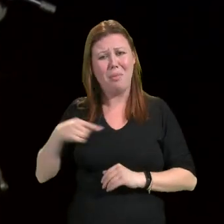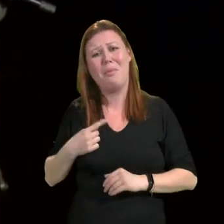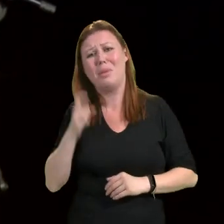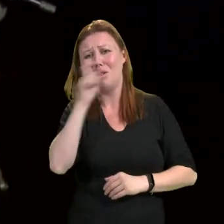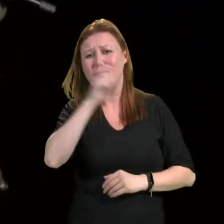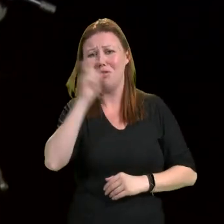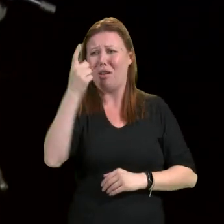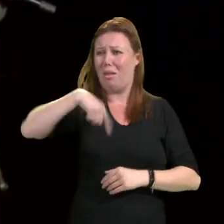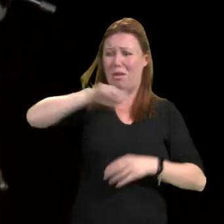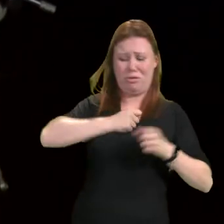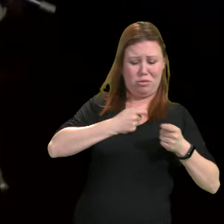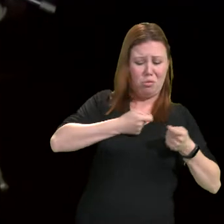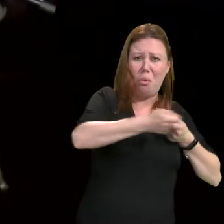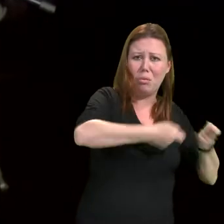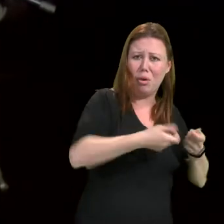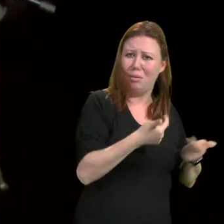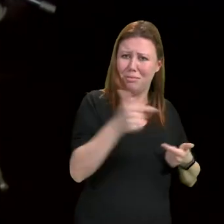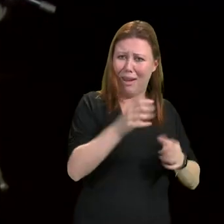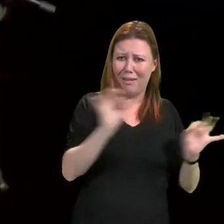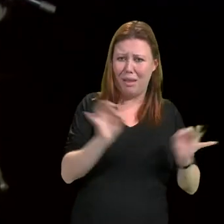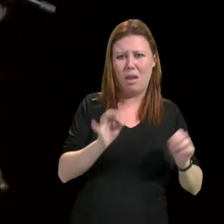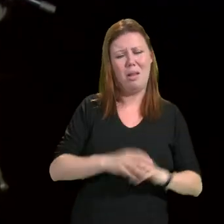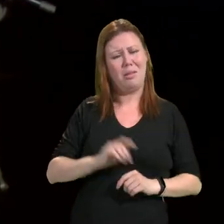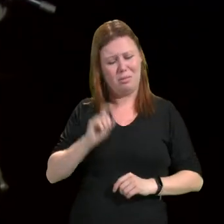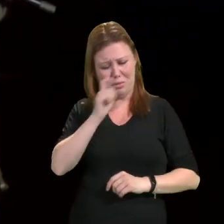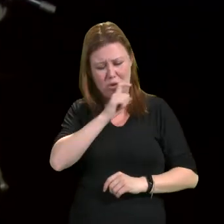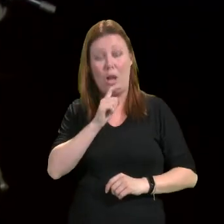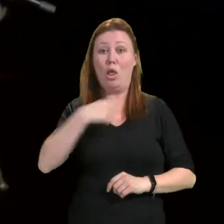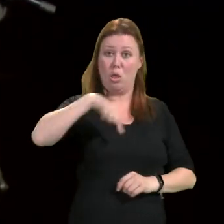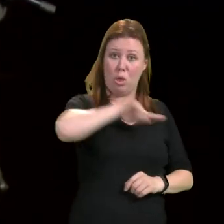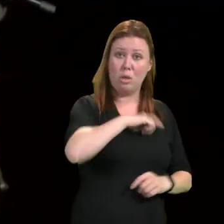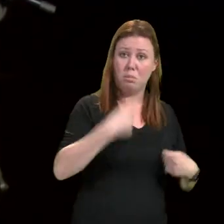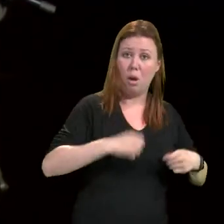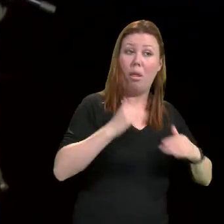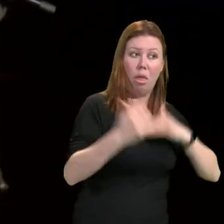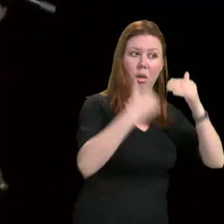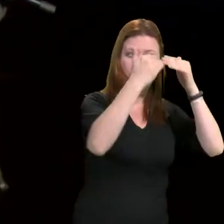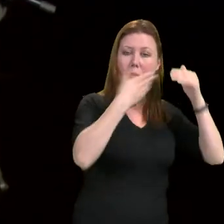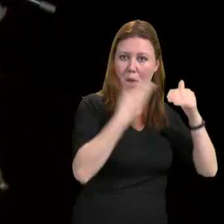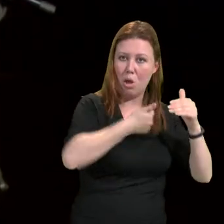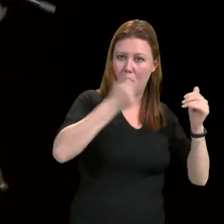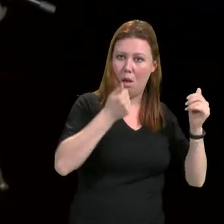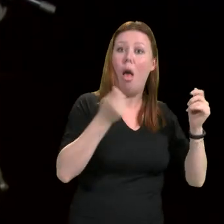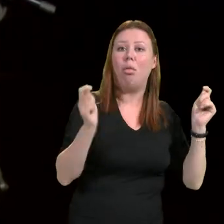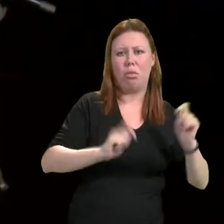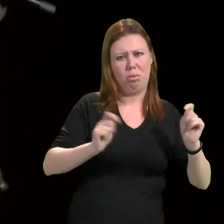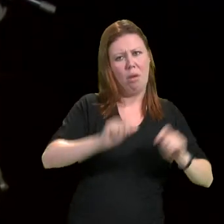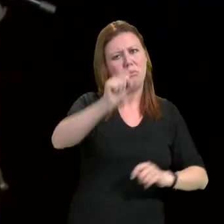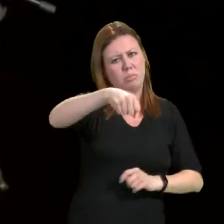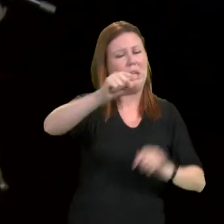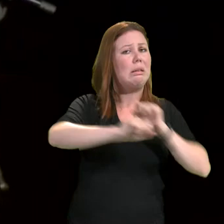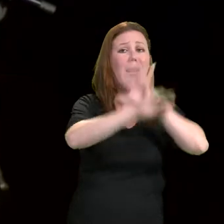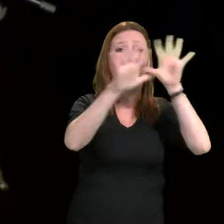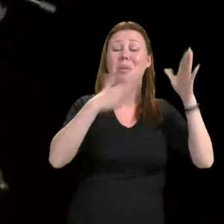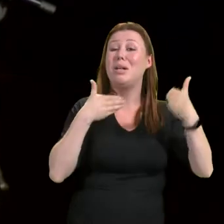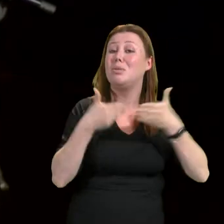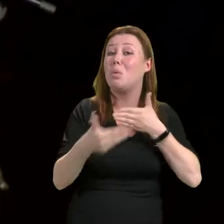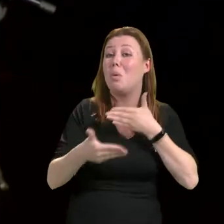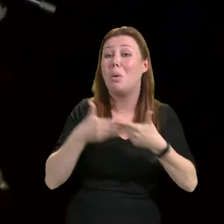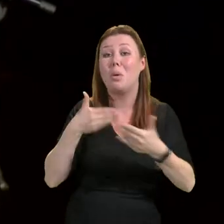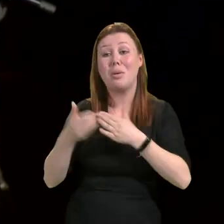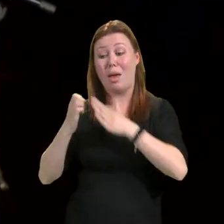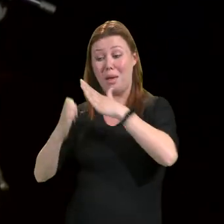controlados. Bom, podemos melhorar, podemos evoluir, podemos aperfeiçoar. Claro, como toda empresa